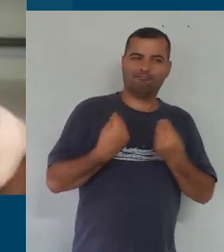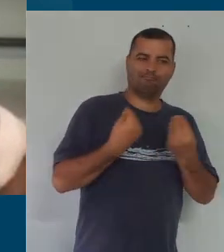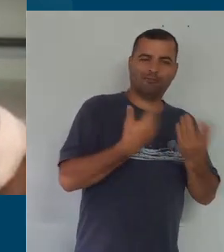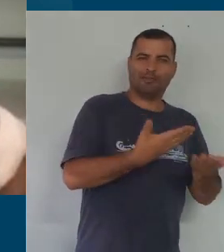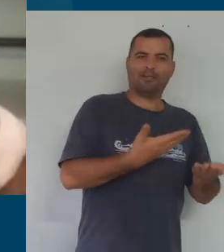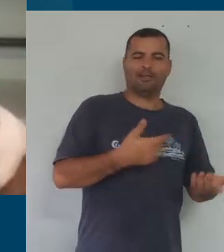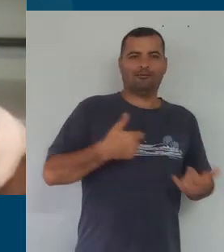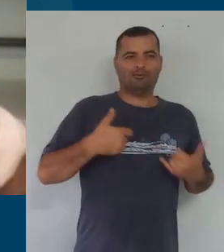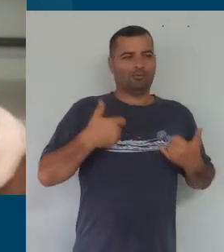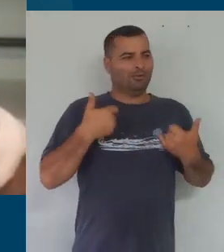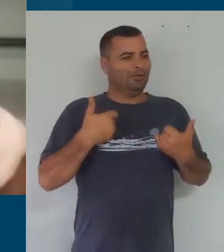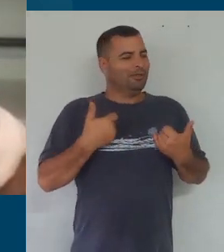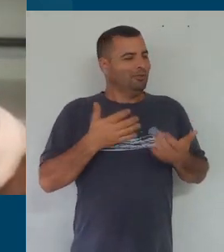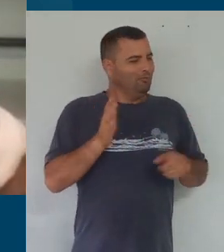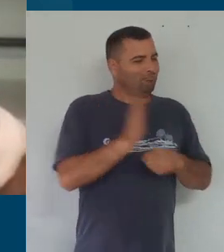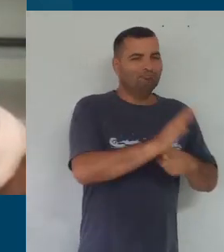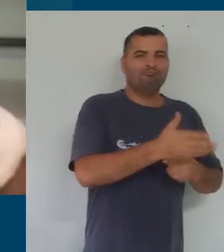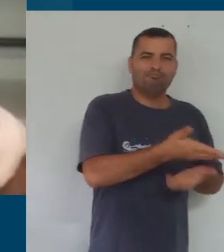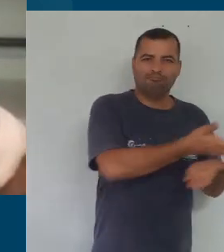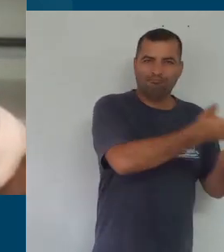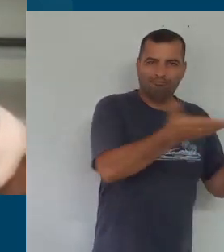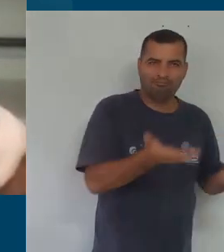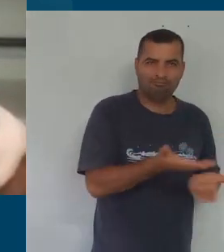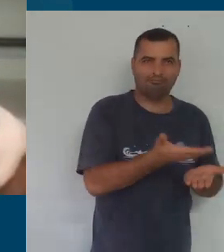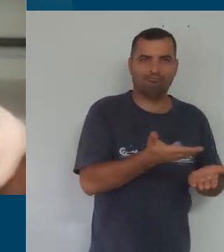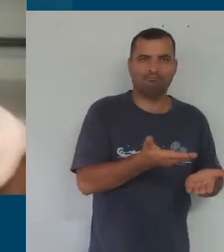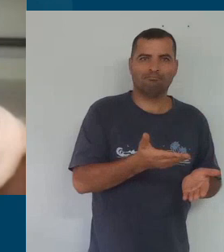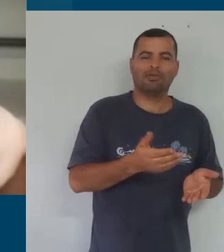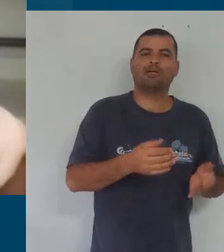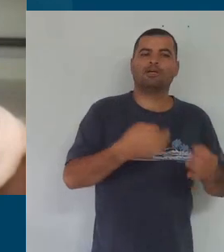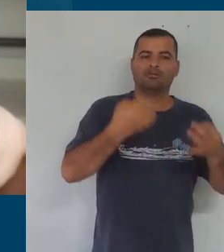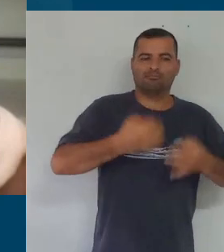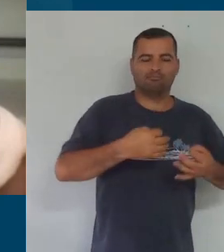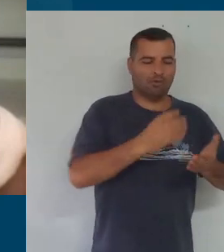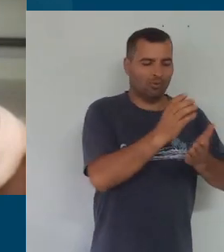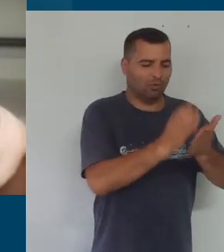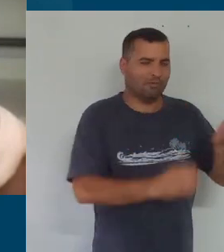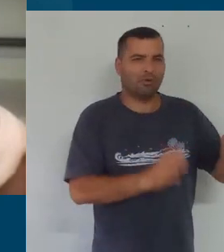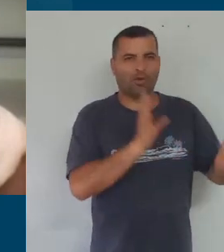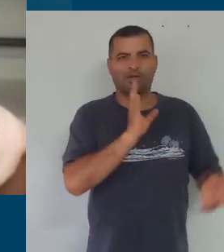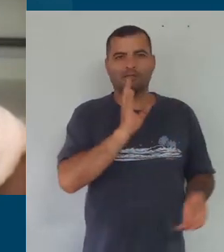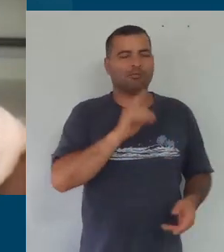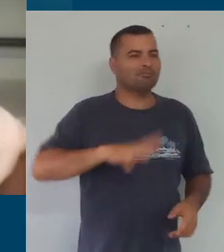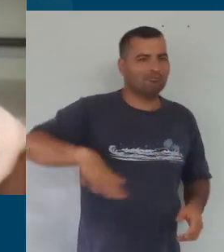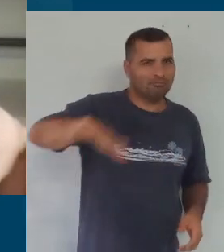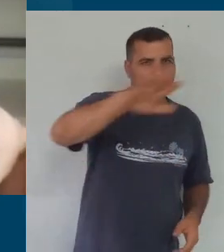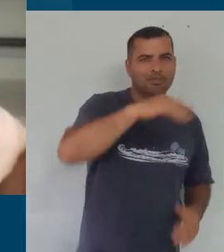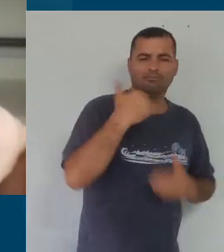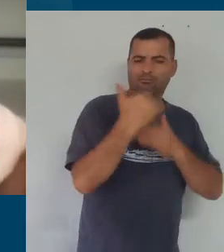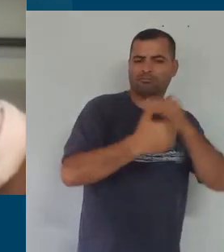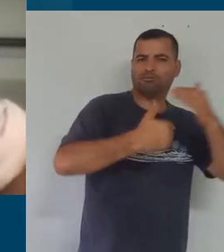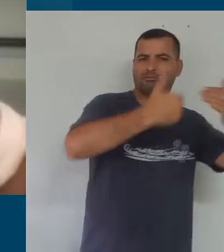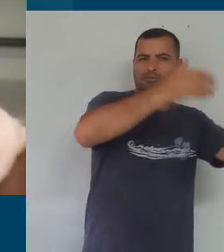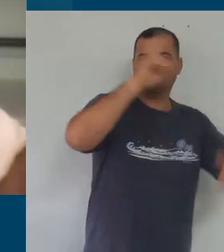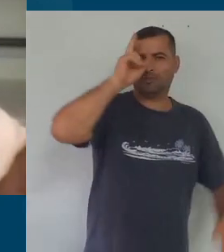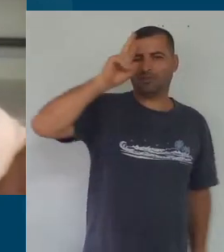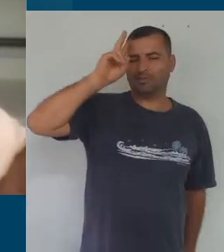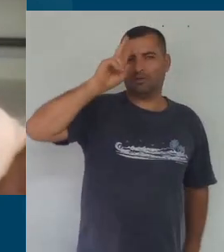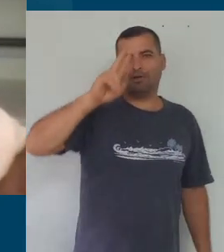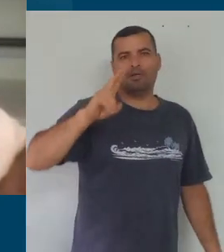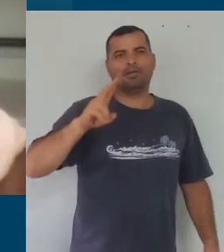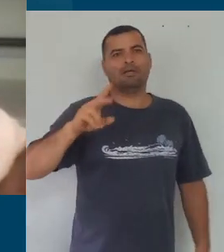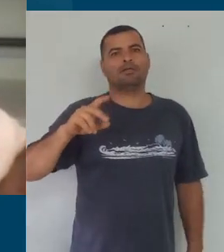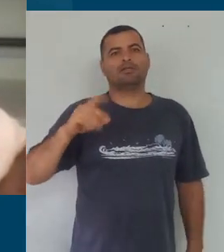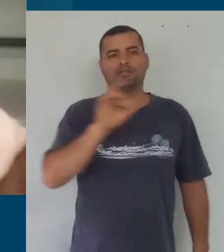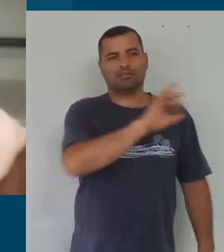ajudando vocês a sistematizarem esse conjunto de conhecimentos que tem acumulado ao longo da história individual de cada